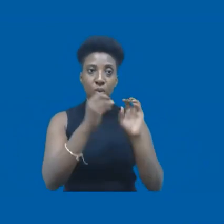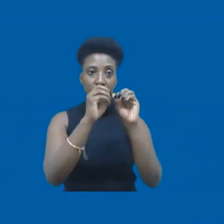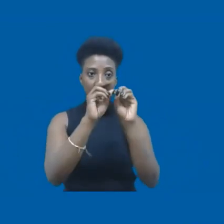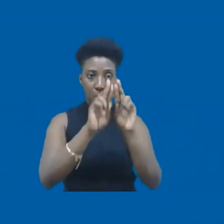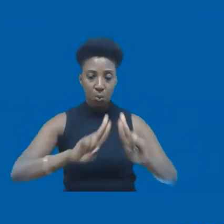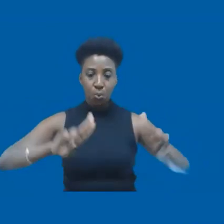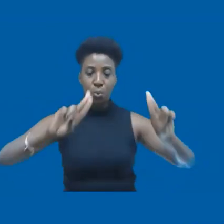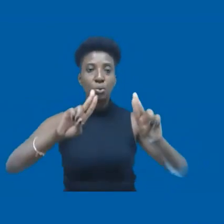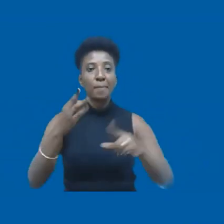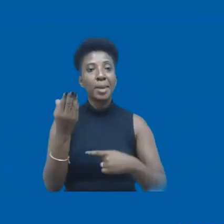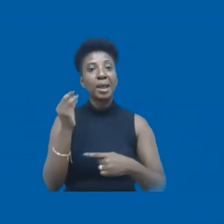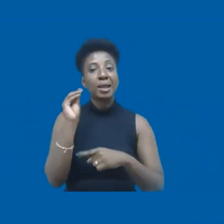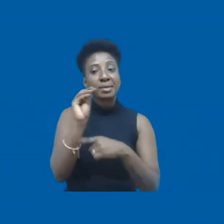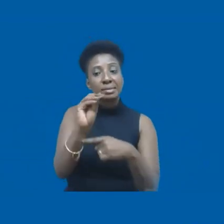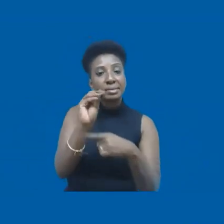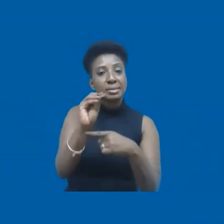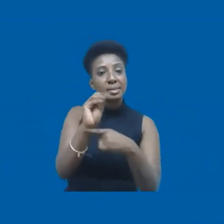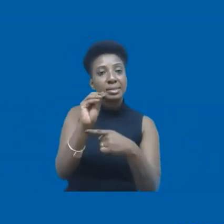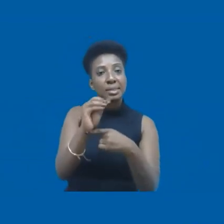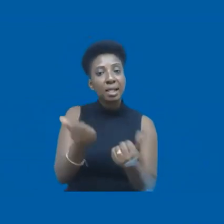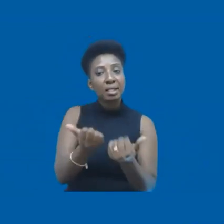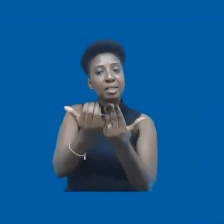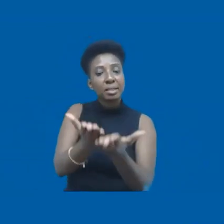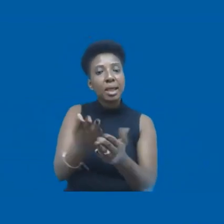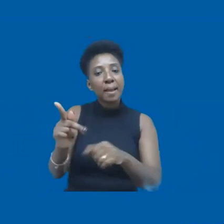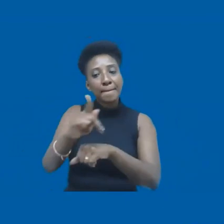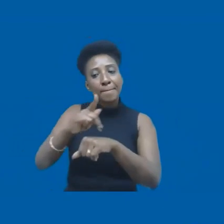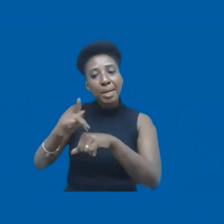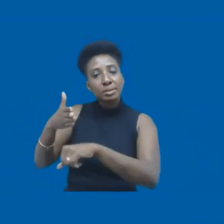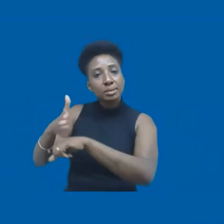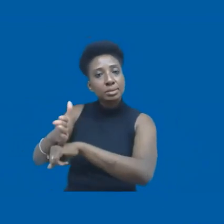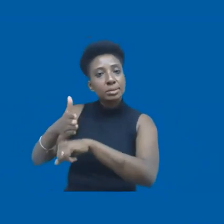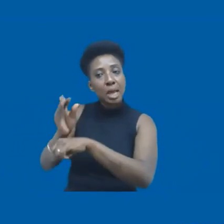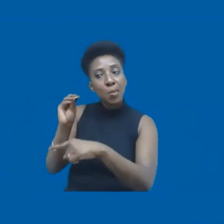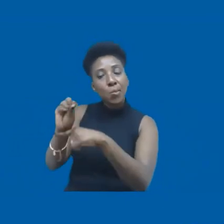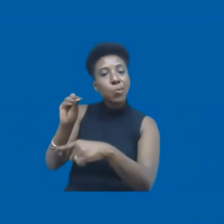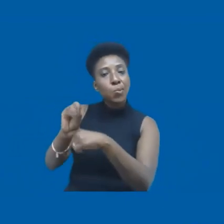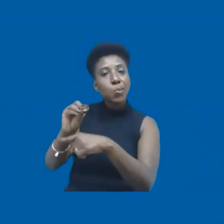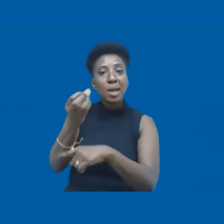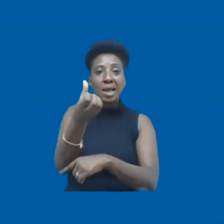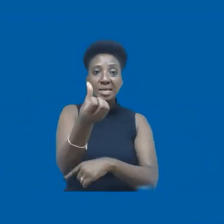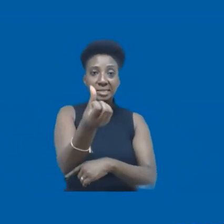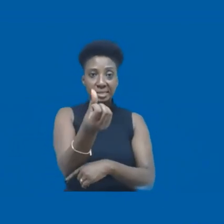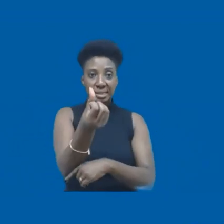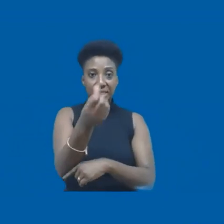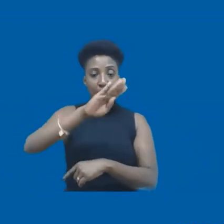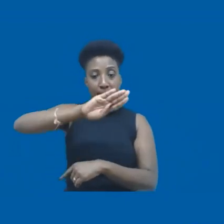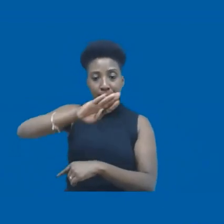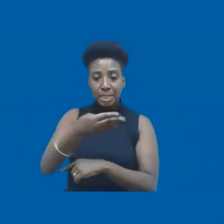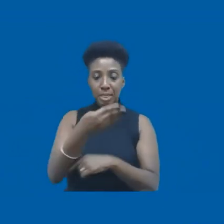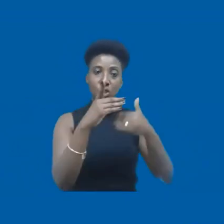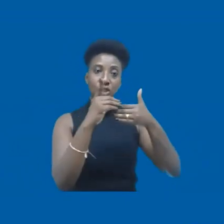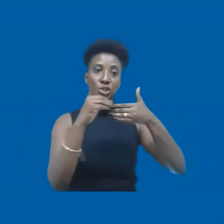tentar levar alimento, para tentar entrar em países que têm conflitos, é de 6 bilhões de dólares por ano.